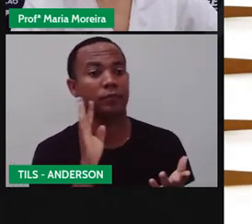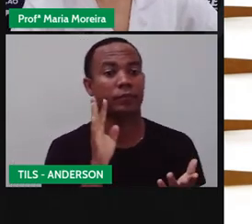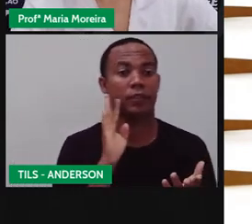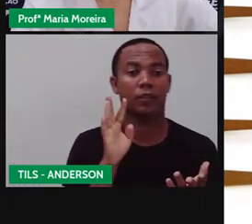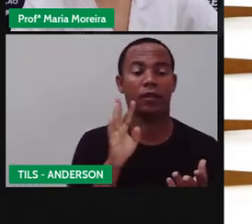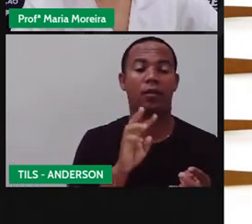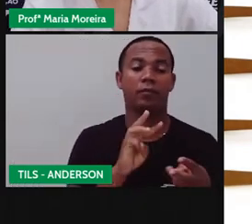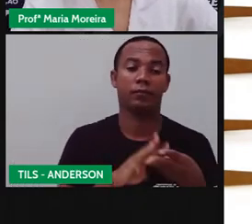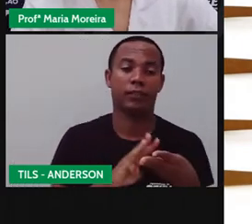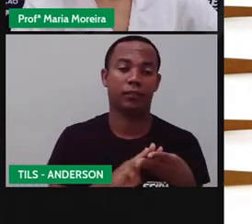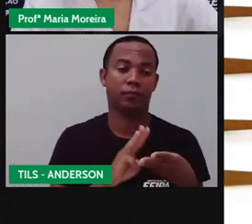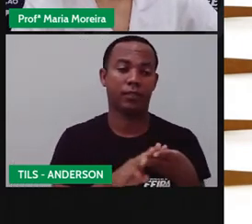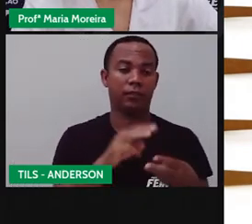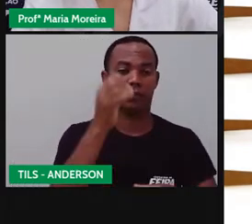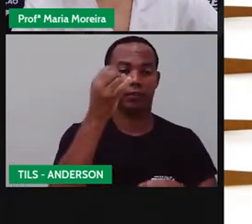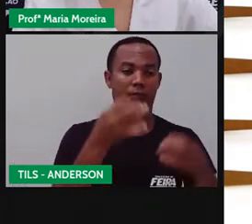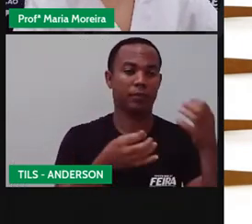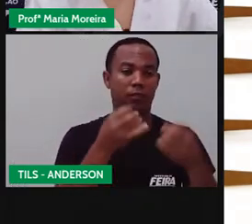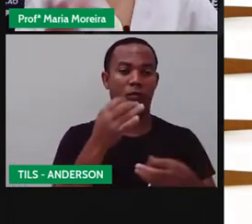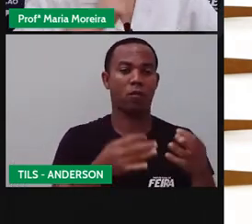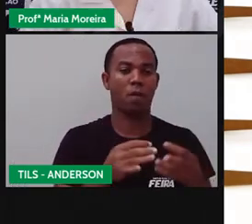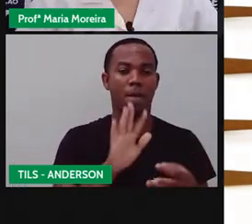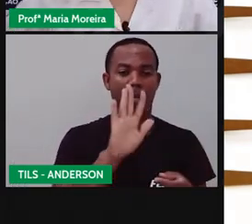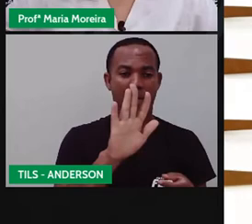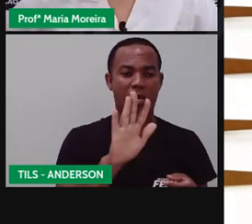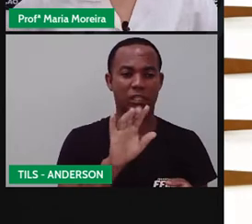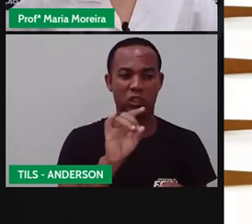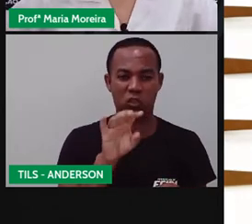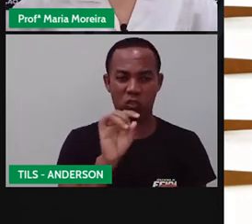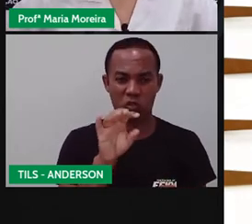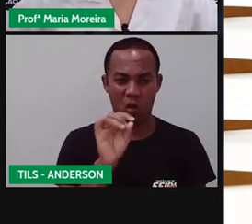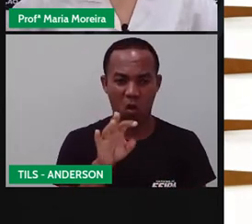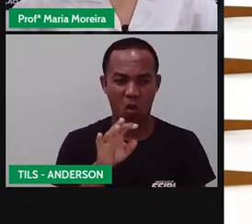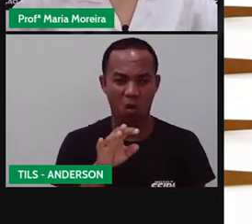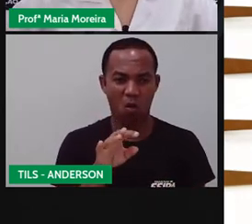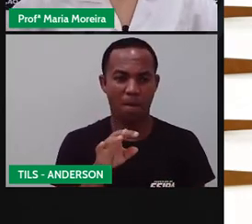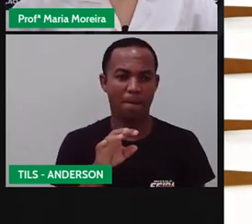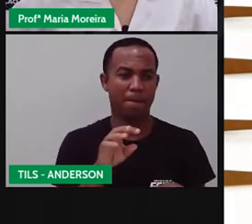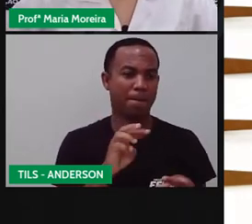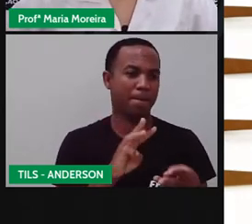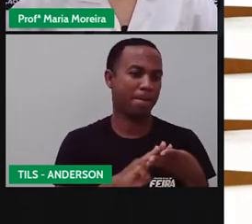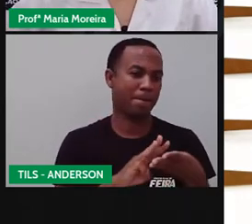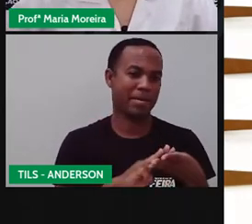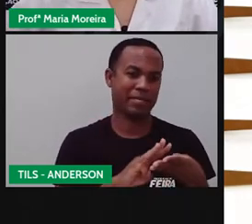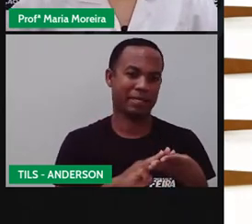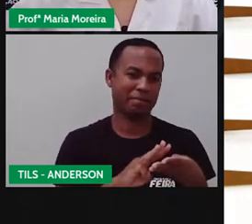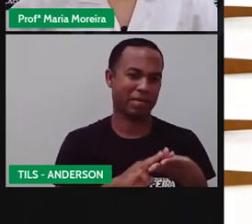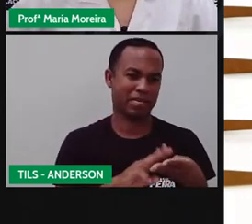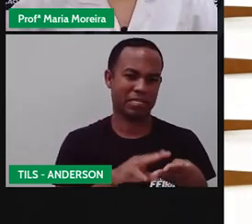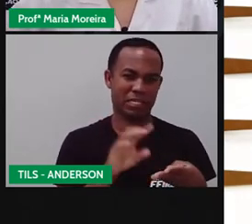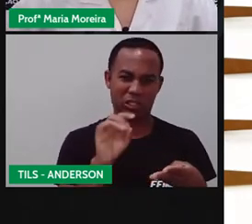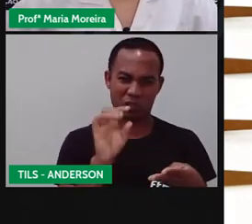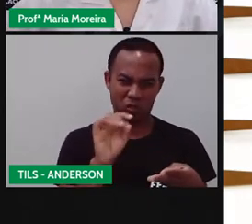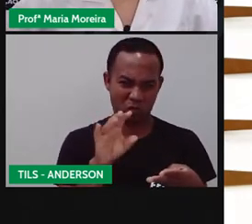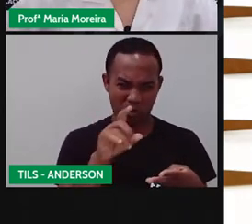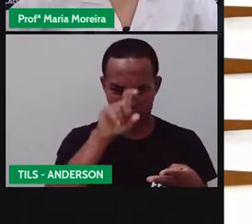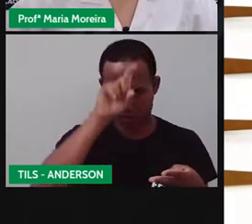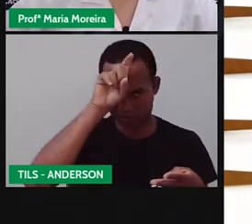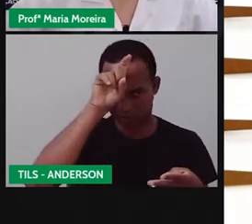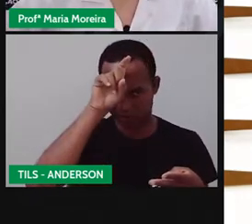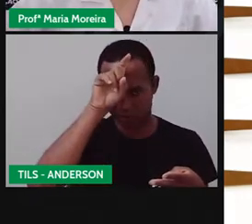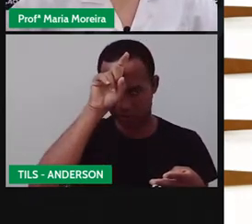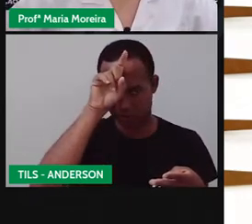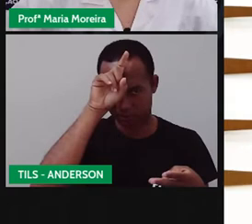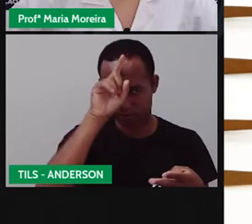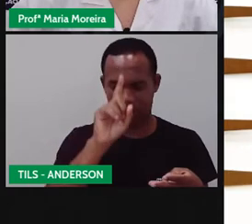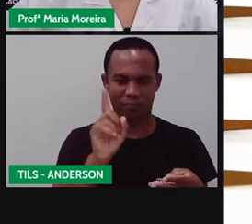matemática dos egípcios. Mas será que foi só isso que os egípcios contribuíram, Anderson? Sempre aquelas pirâmides lindas e maravilhosas. Vamos